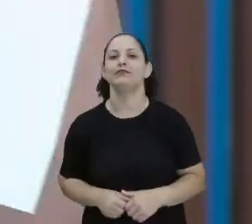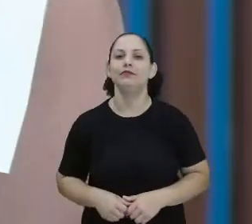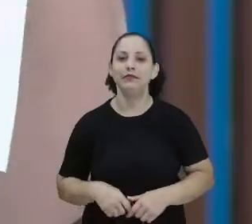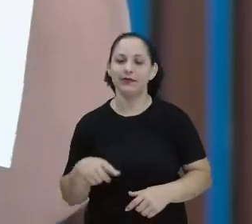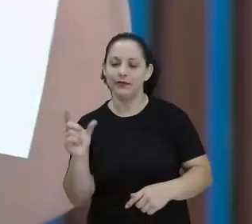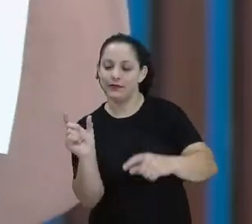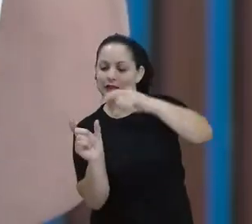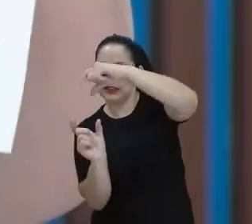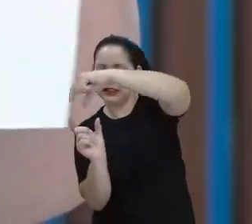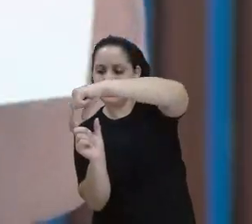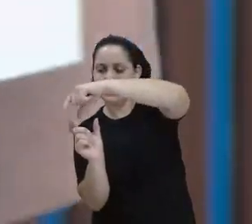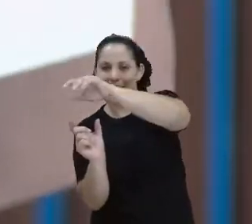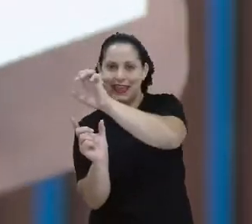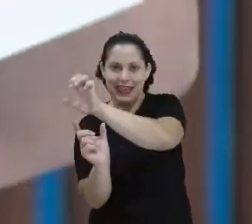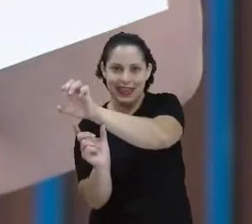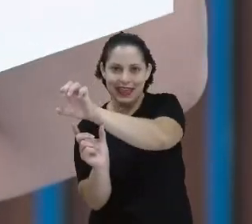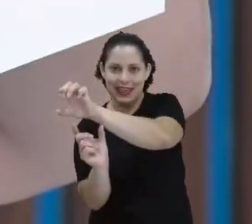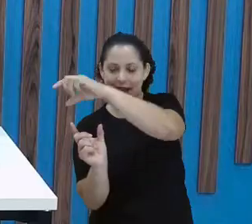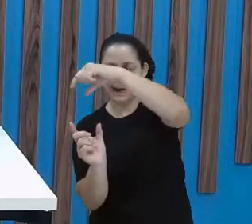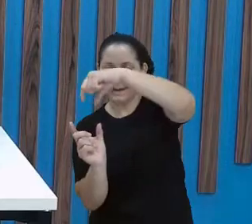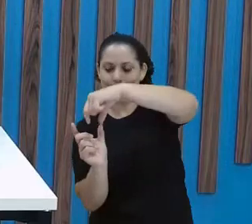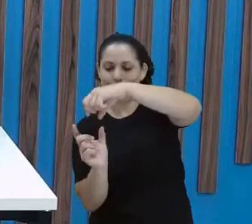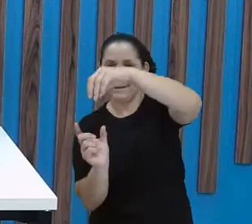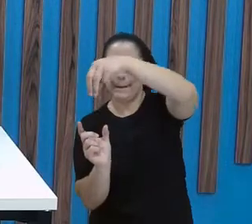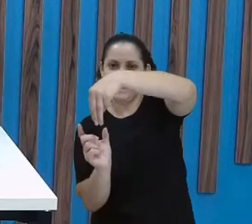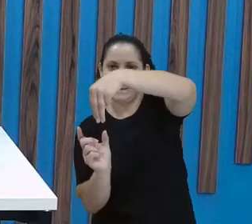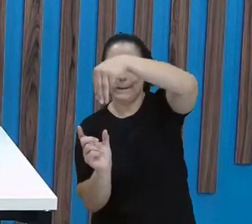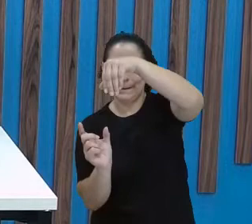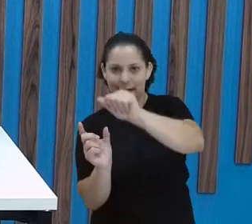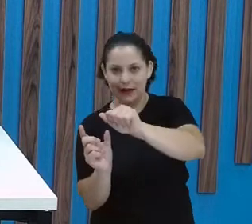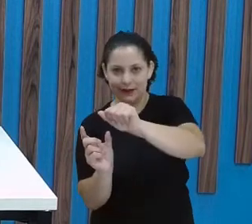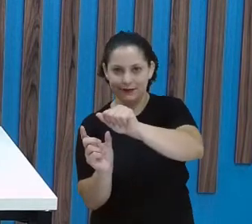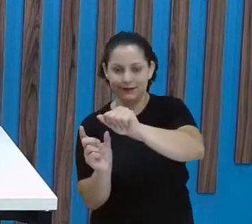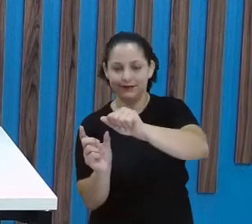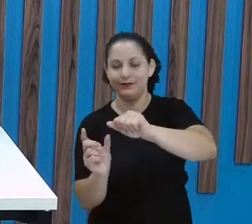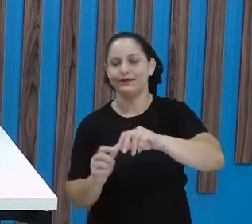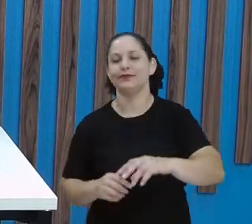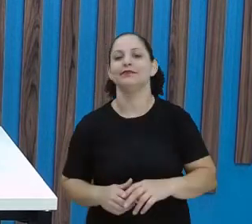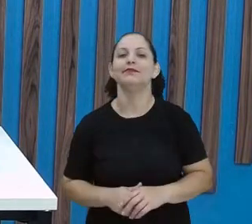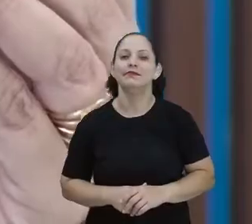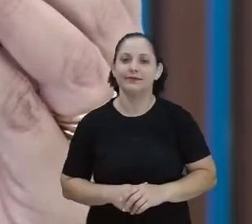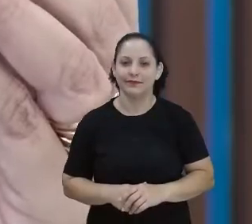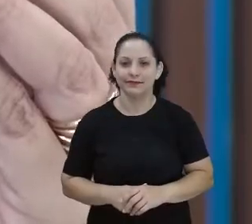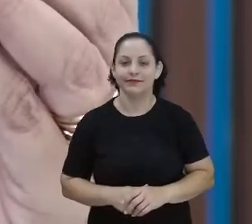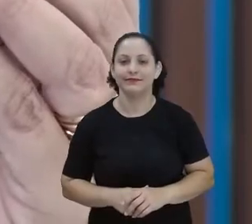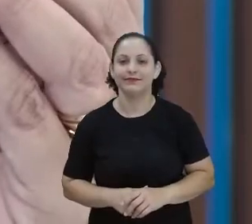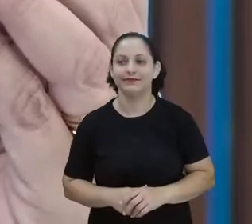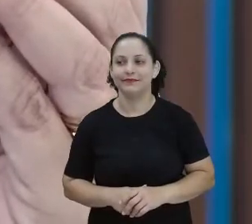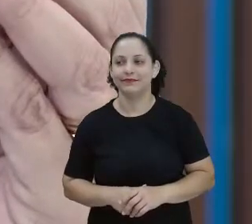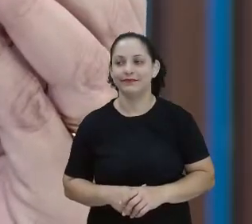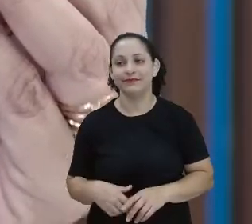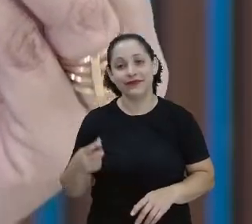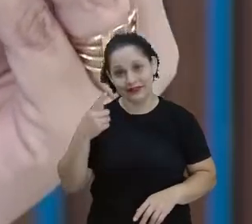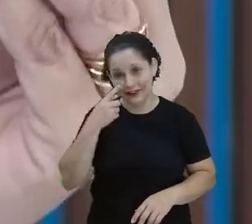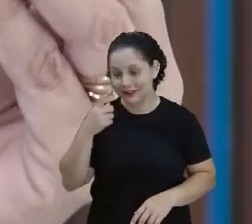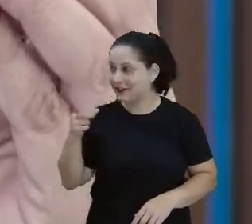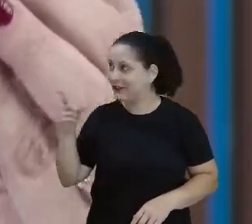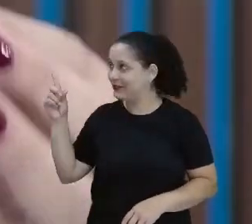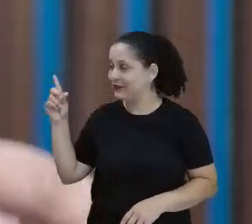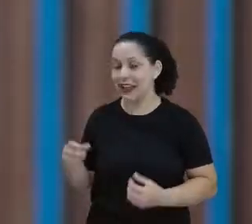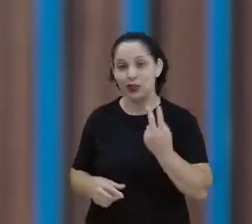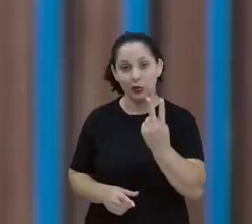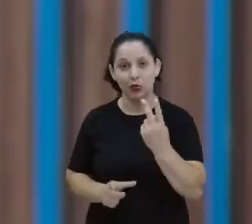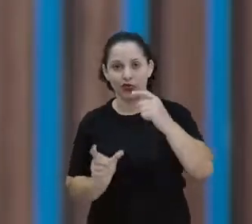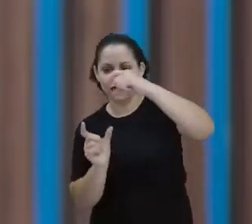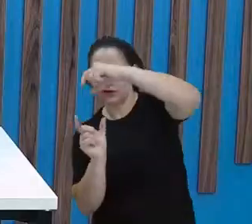letrinha E, de elefante. E a segunda, a sílaba Ma. Olha aí, tá vendo? Duas